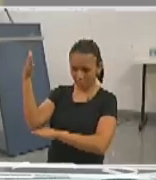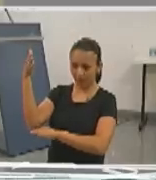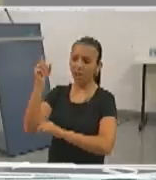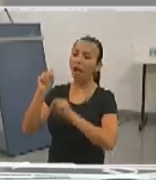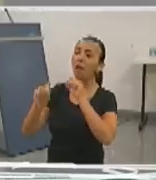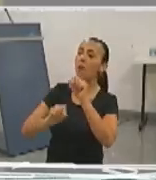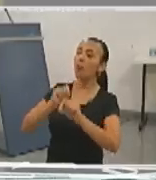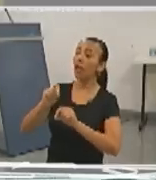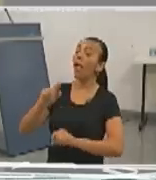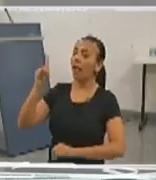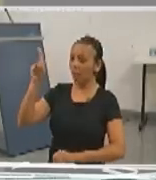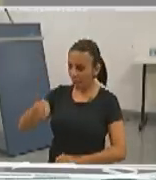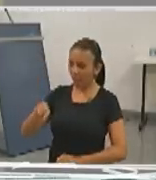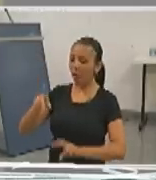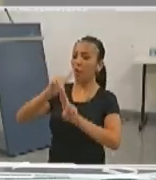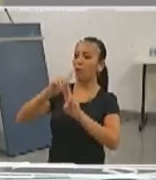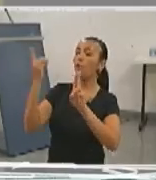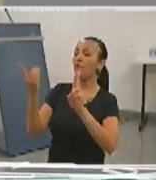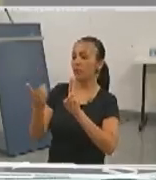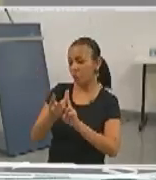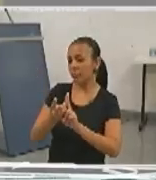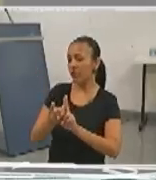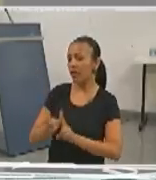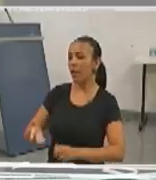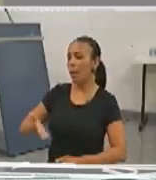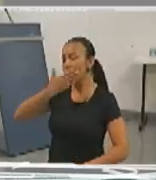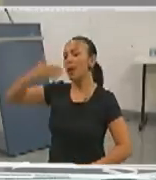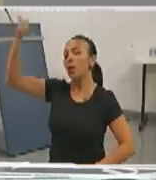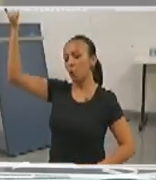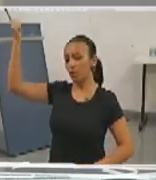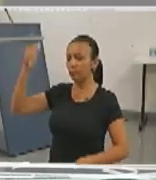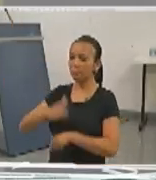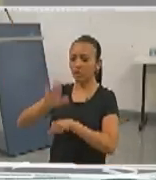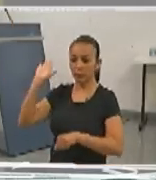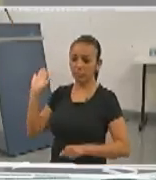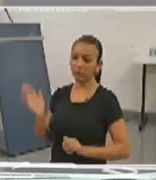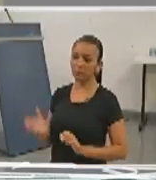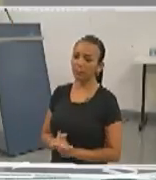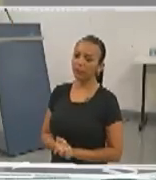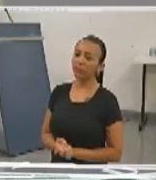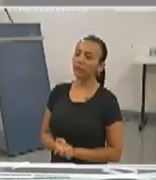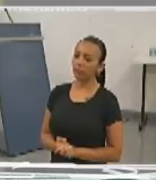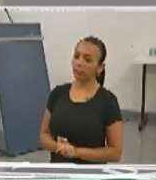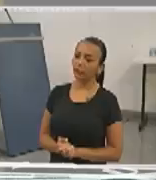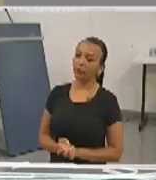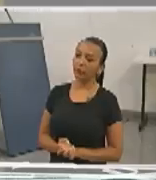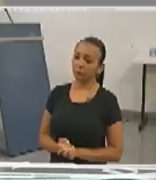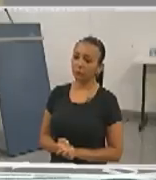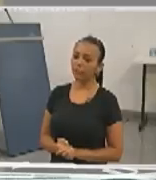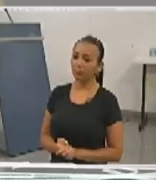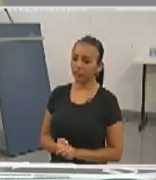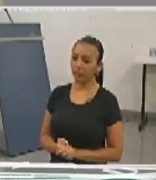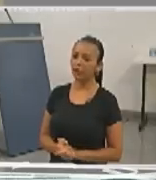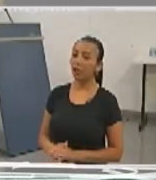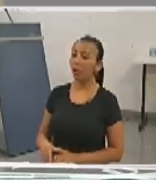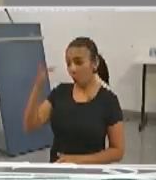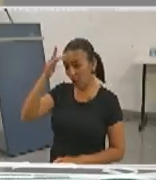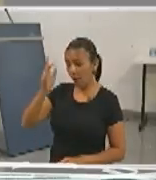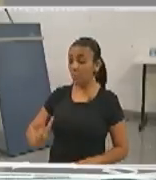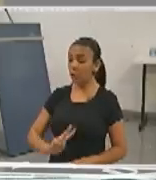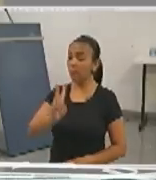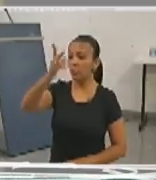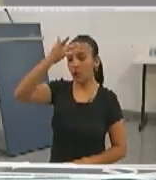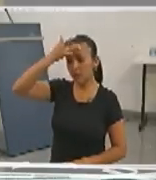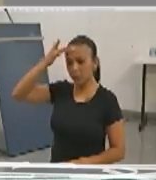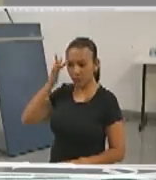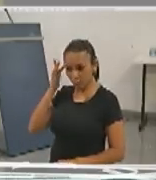bandeira é a UFGD cada vez melhor, valorizando as pessoas. As pessoas